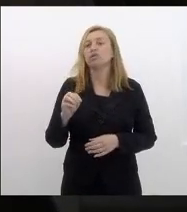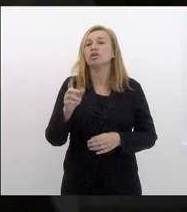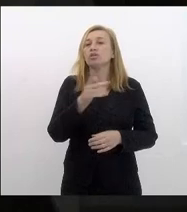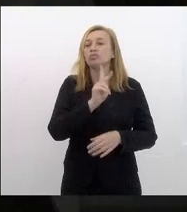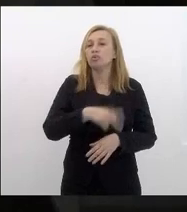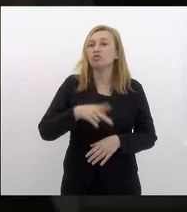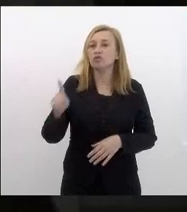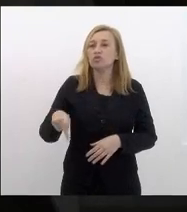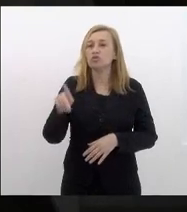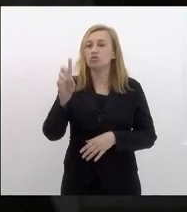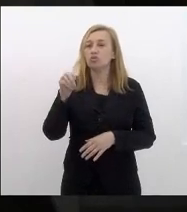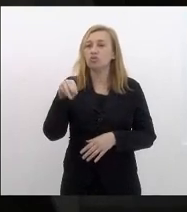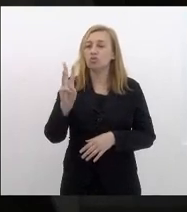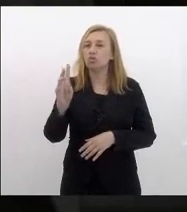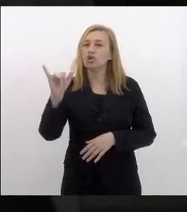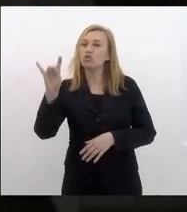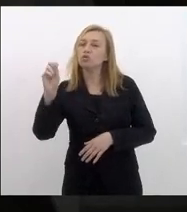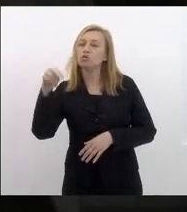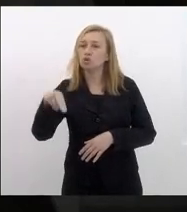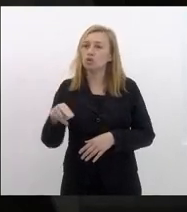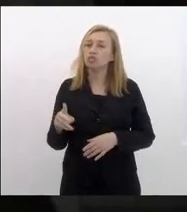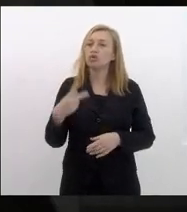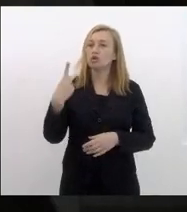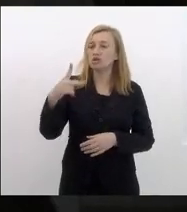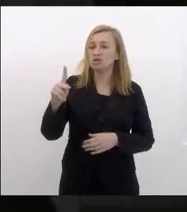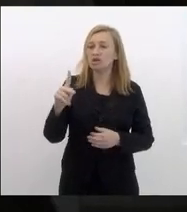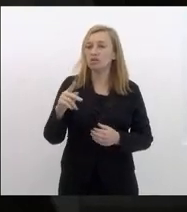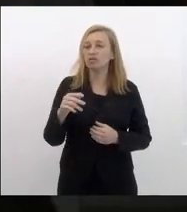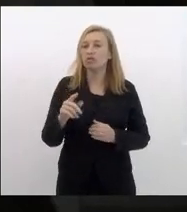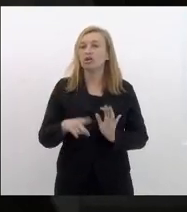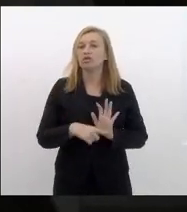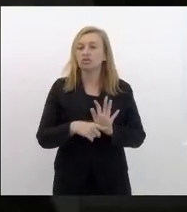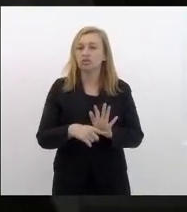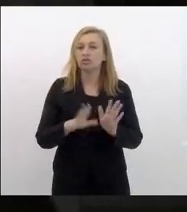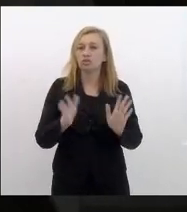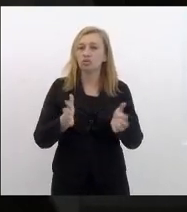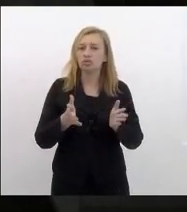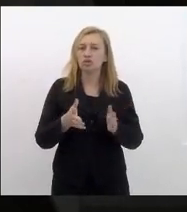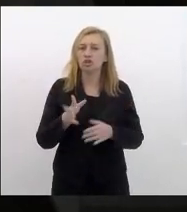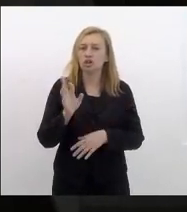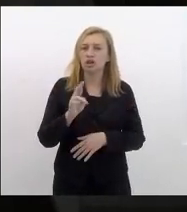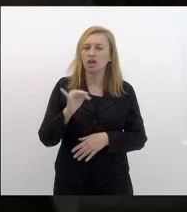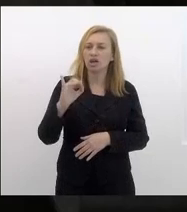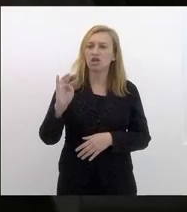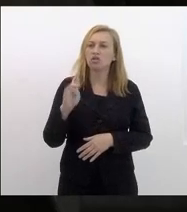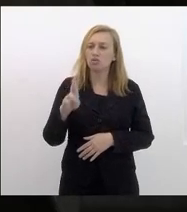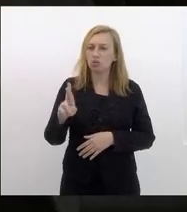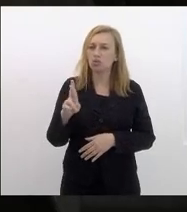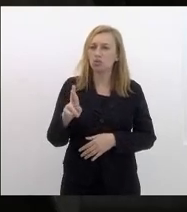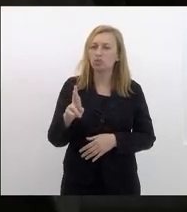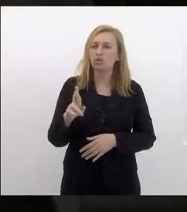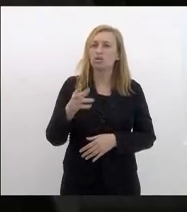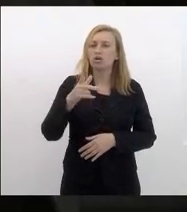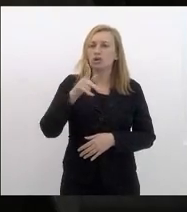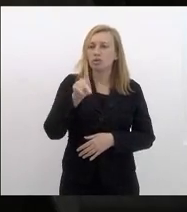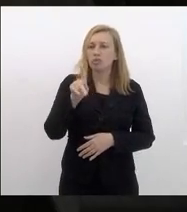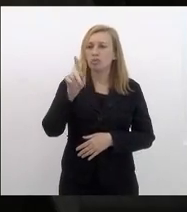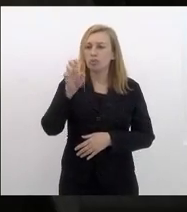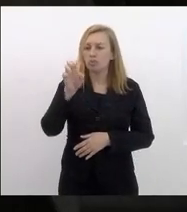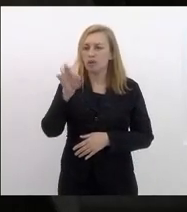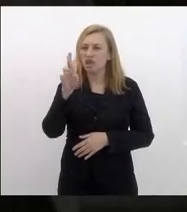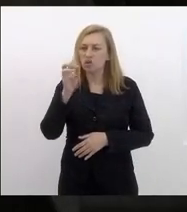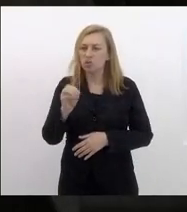Schoeri e o seu assistente hoje reitor deputado Flávio o reitor do Pedro II atual professor